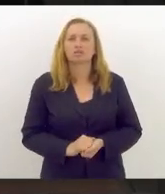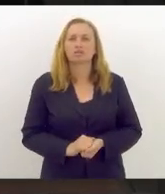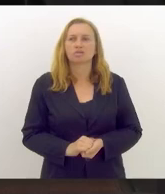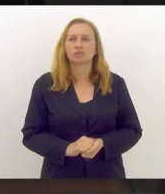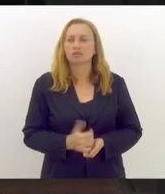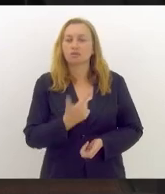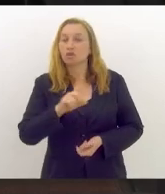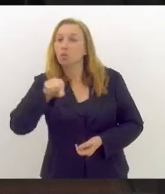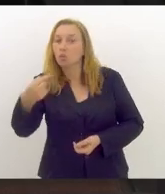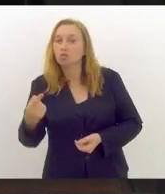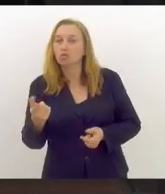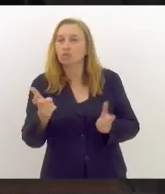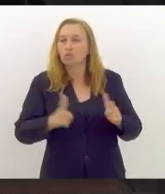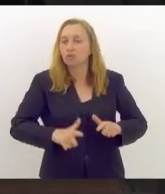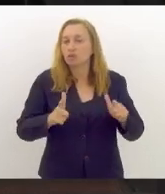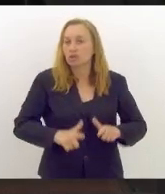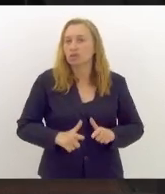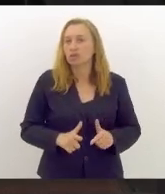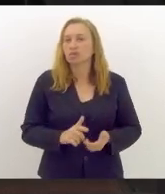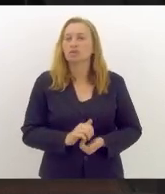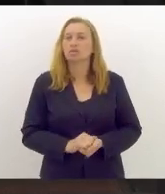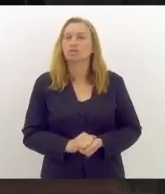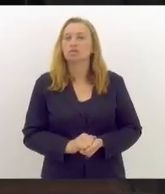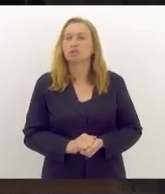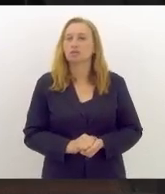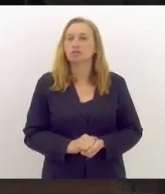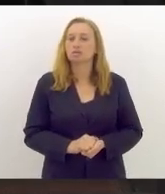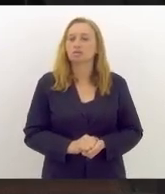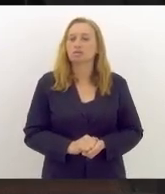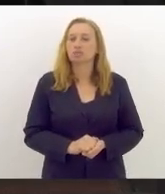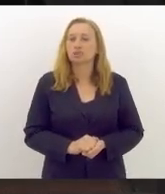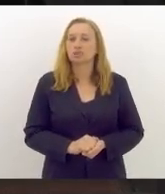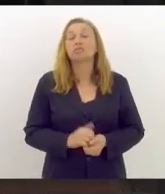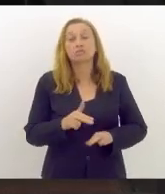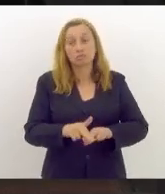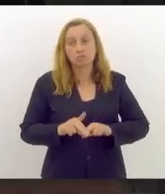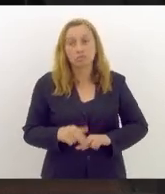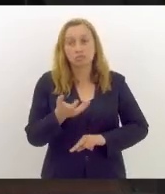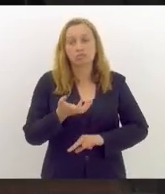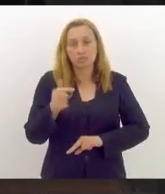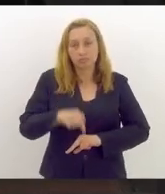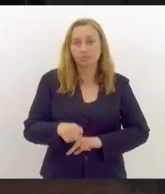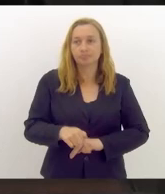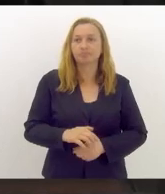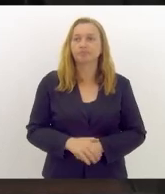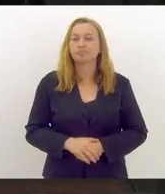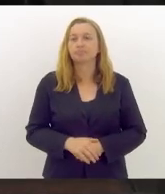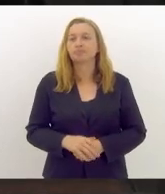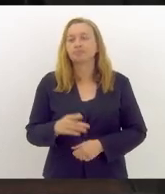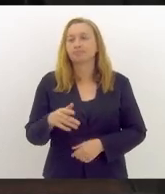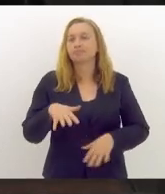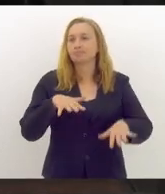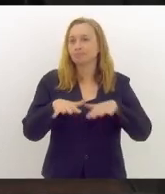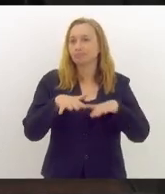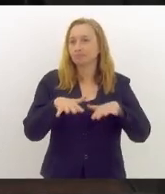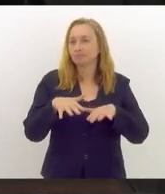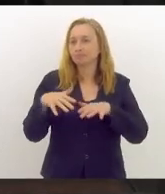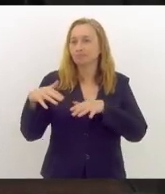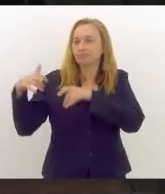não tem outro lugar onde eles caibam se não esse. Por isso, quero aqui fazer, por um lado, a manifestação,